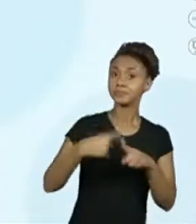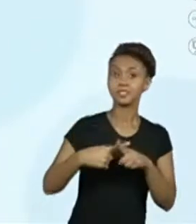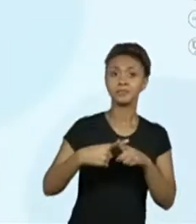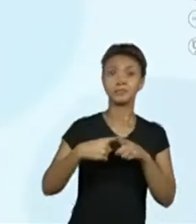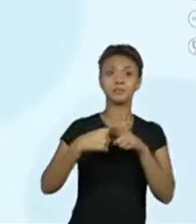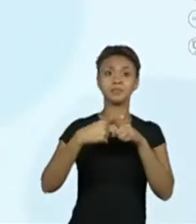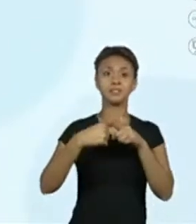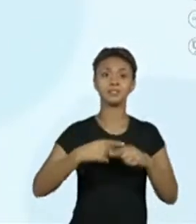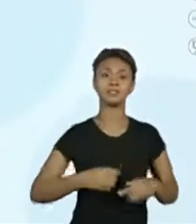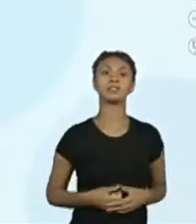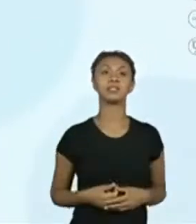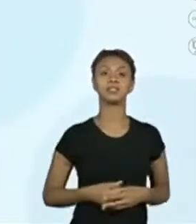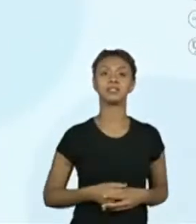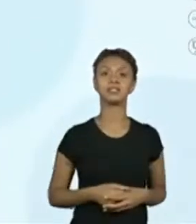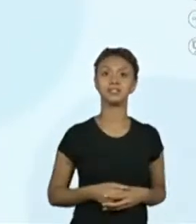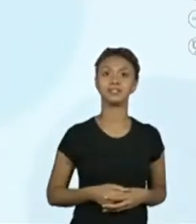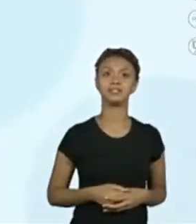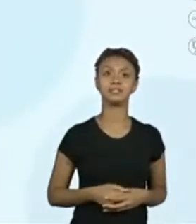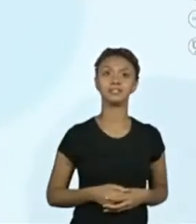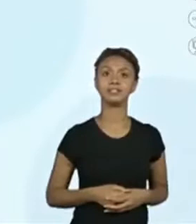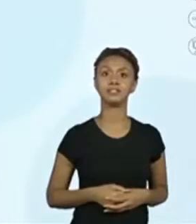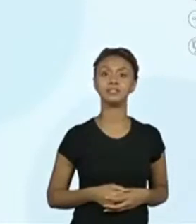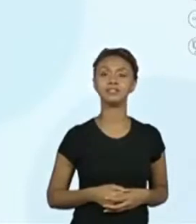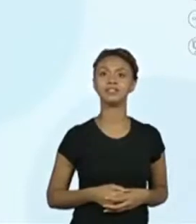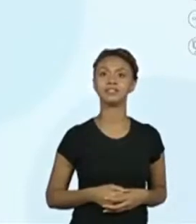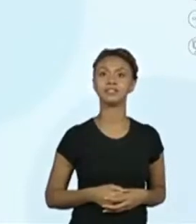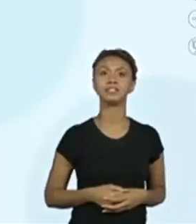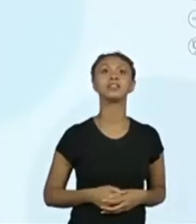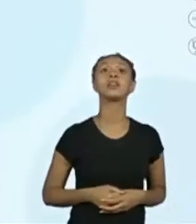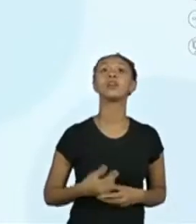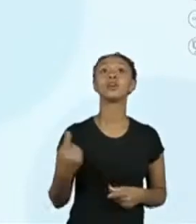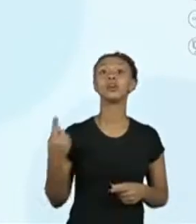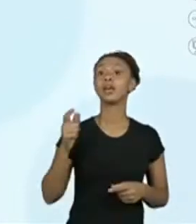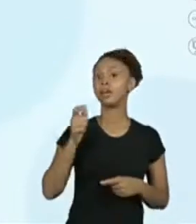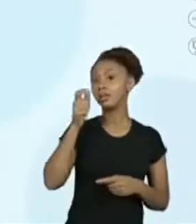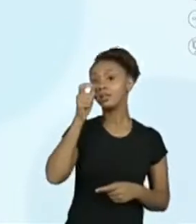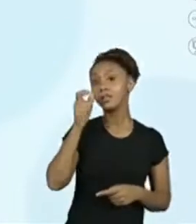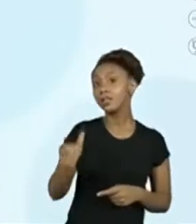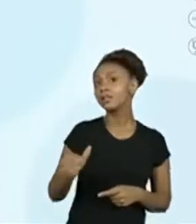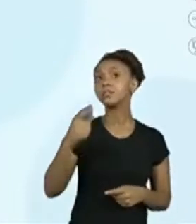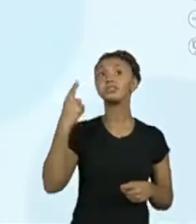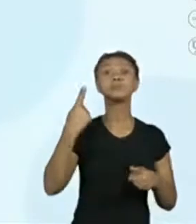Porque é interessante